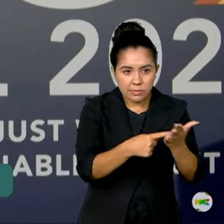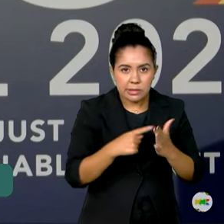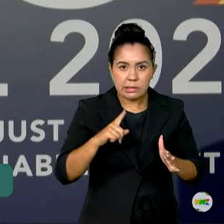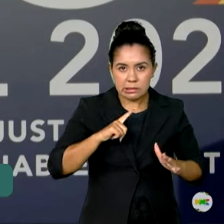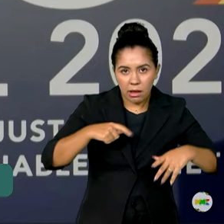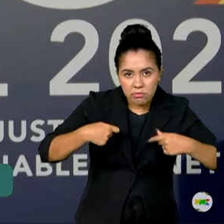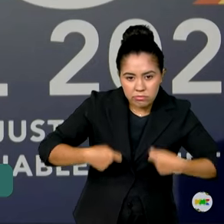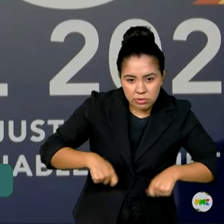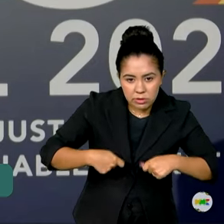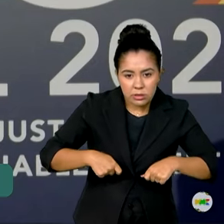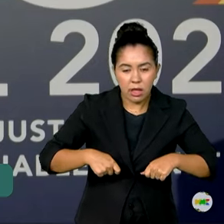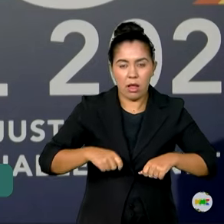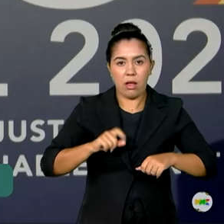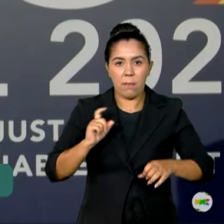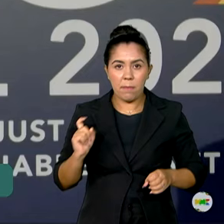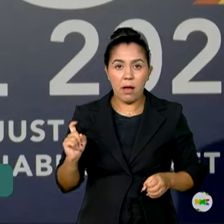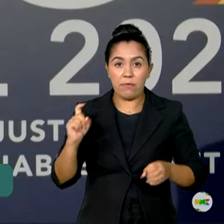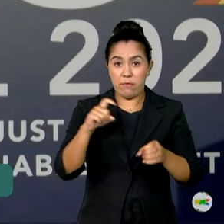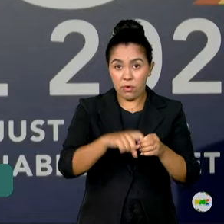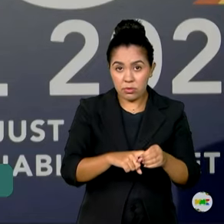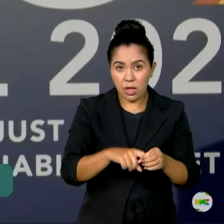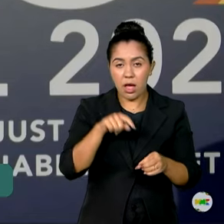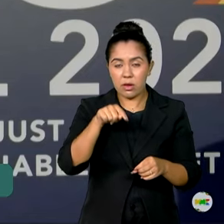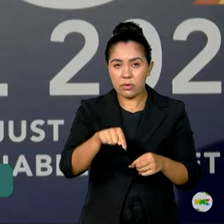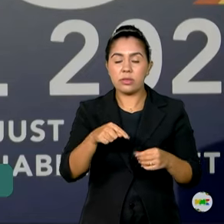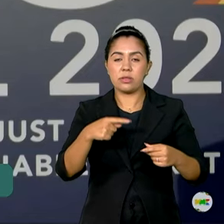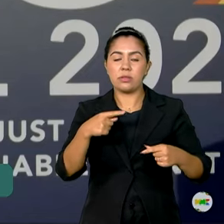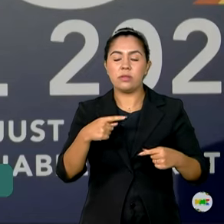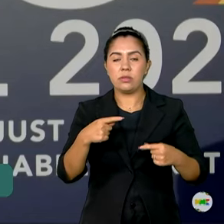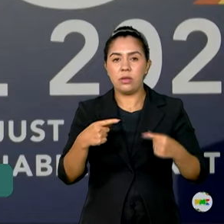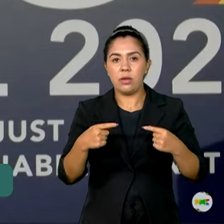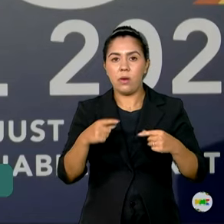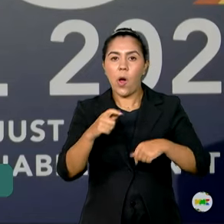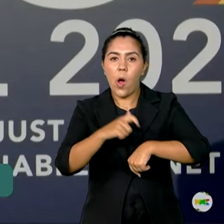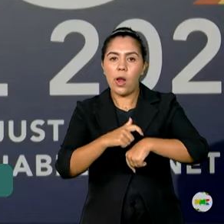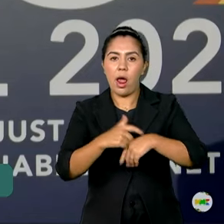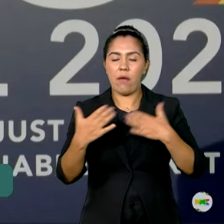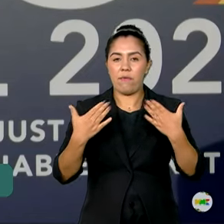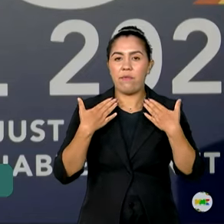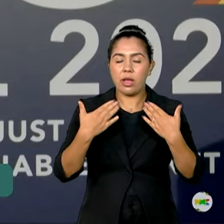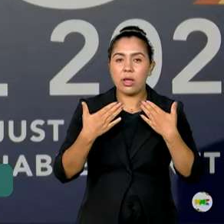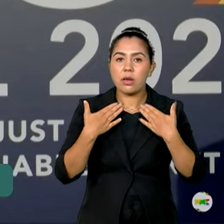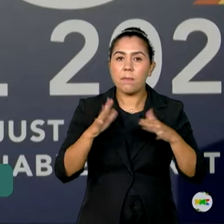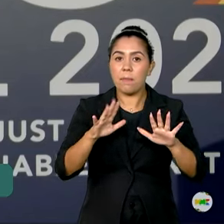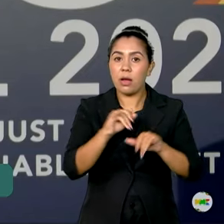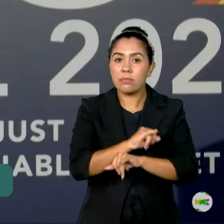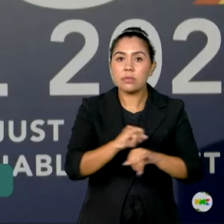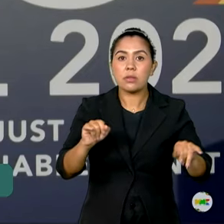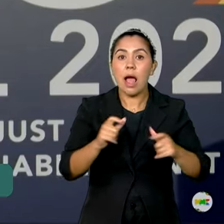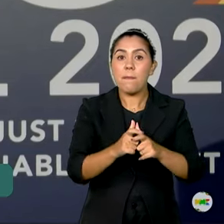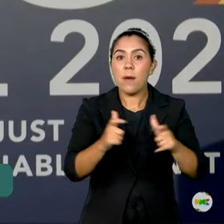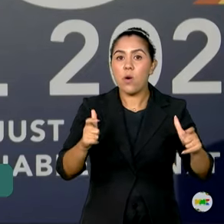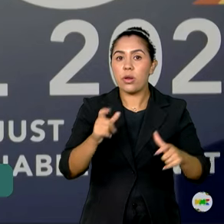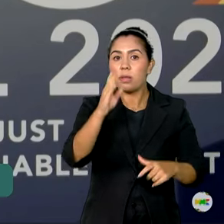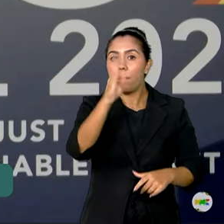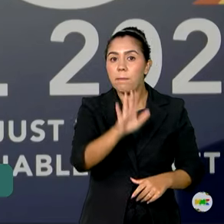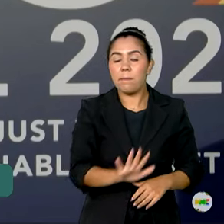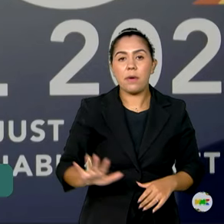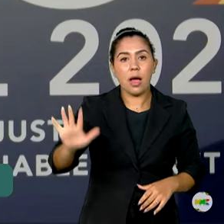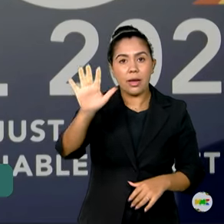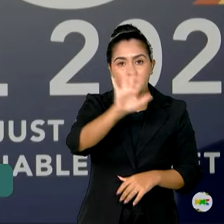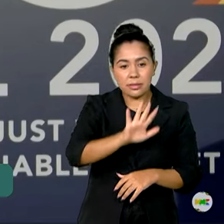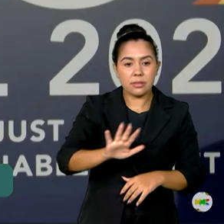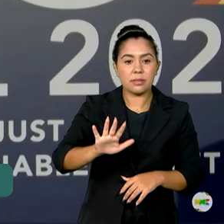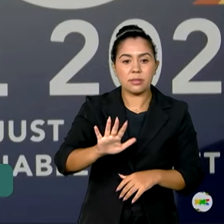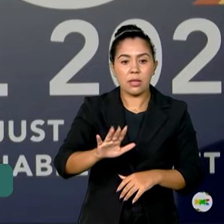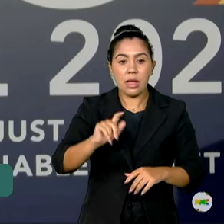uma possível volta dessa política pública, que diga-se de passagem na maior parte dos países, inclusive países desenvolvidos no